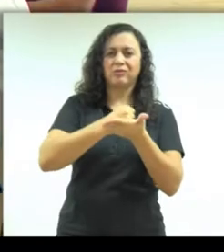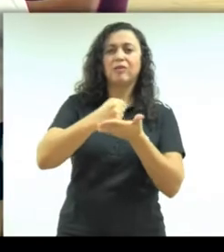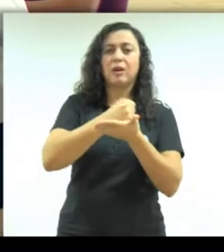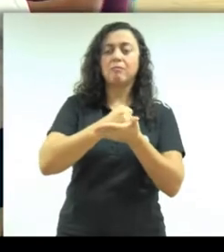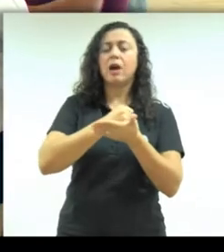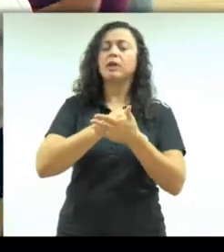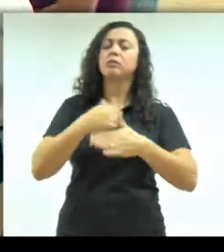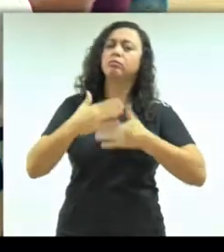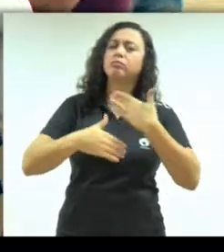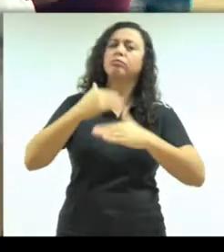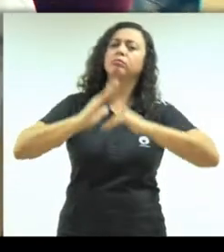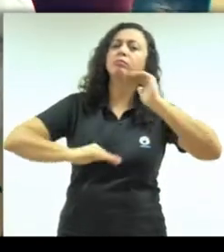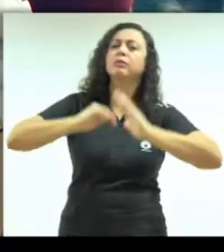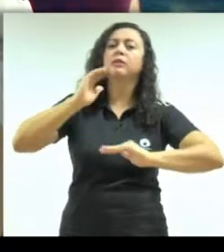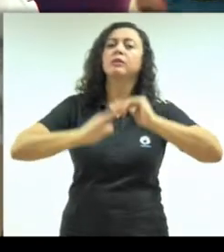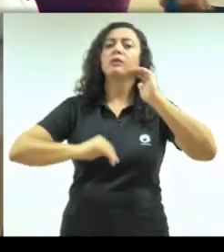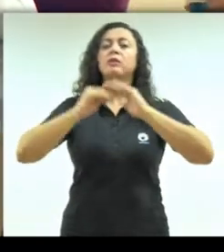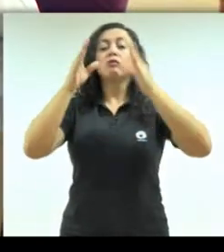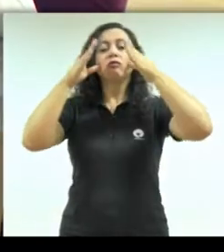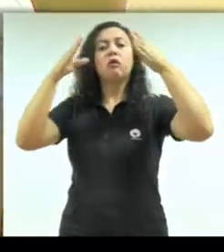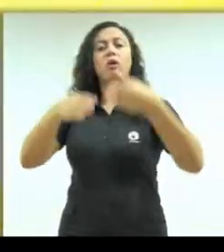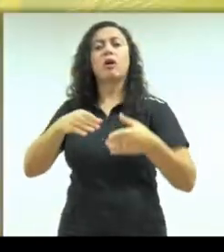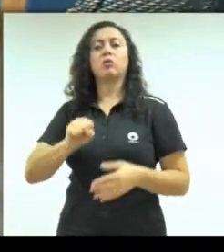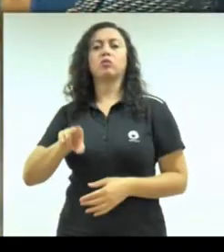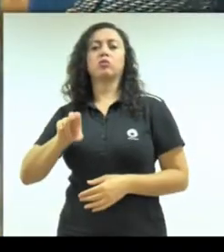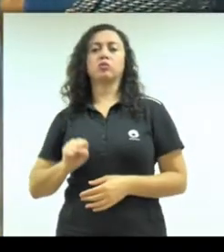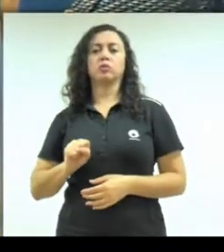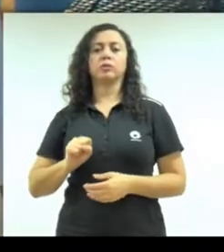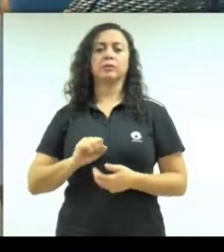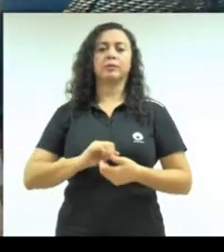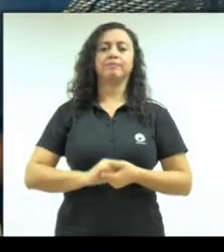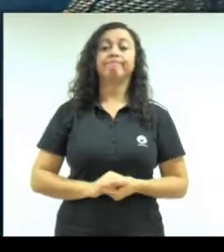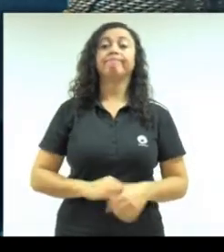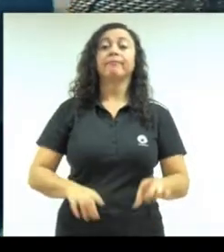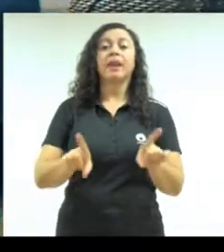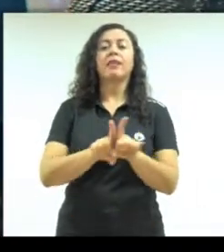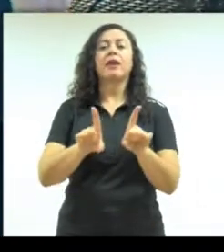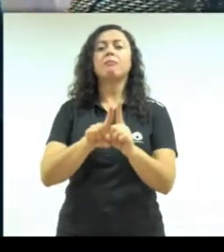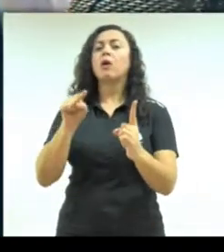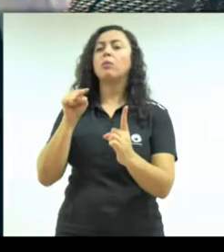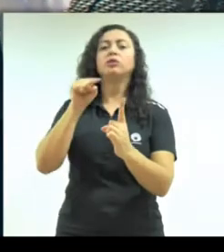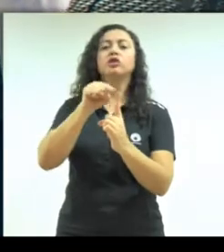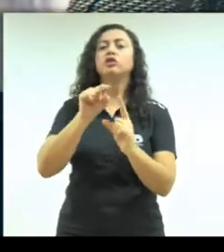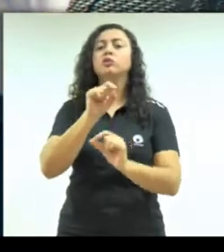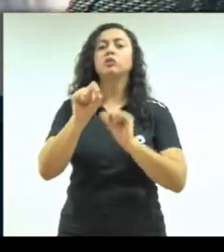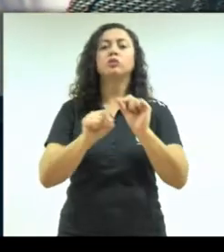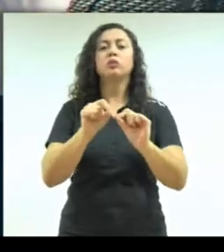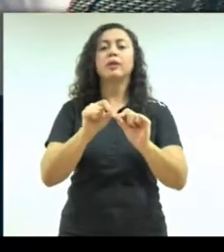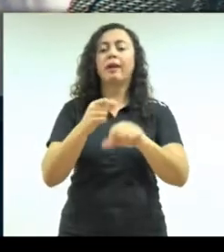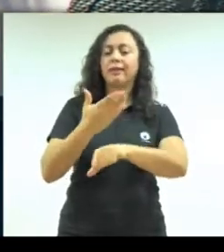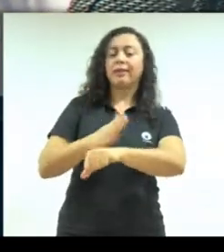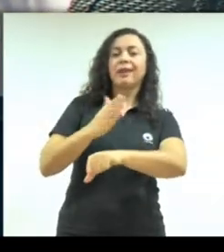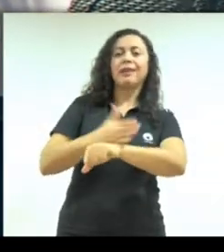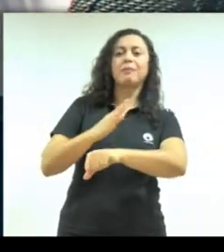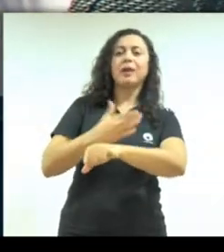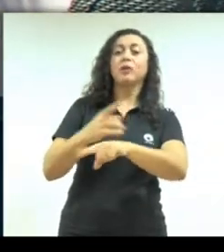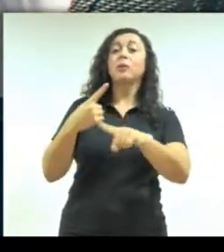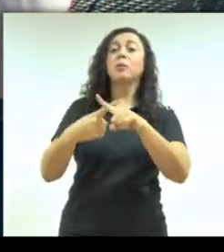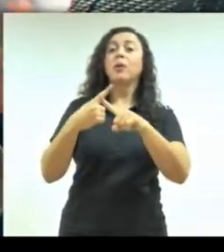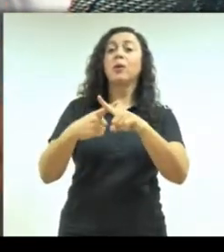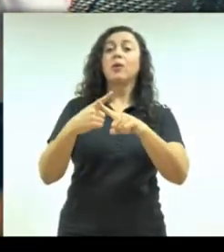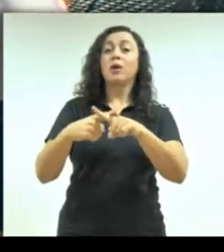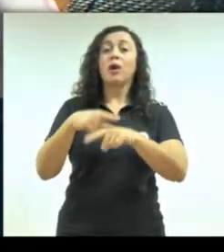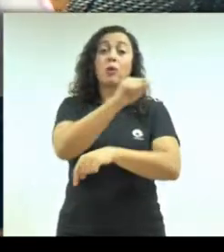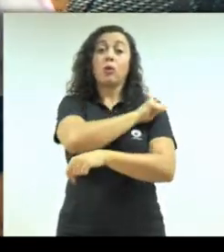graduação para a voltada ao SUS. Além disso, o objetivo nosso é proporcionar um treinamento, aproximação